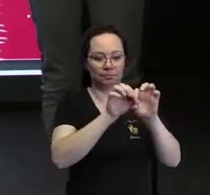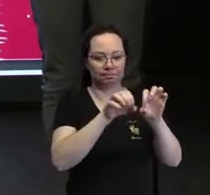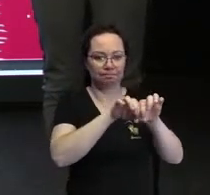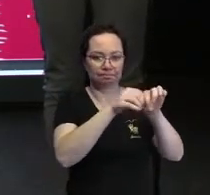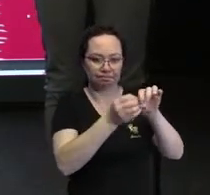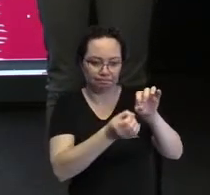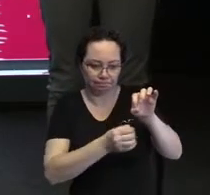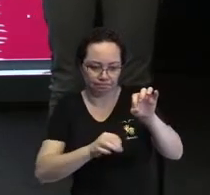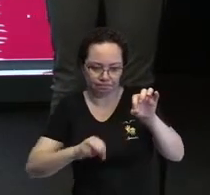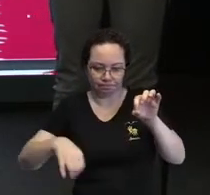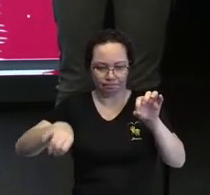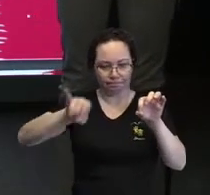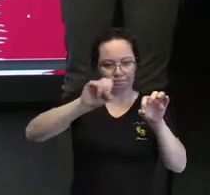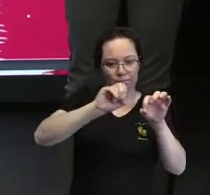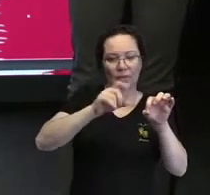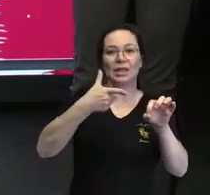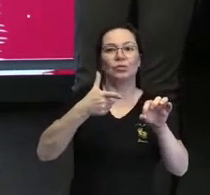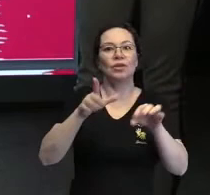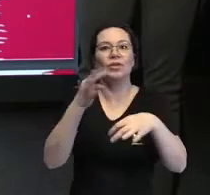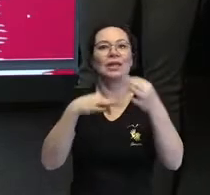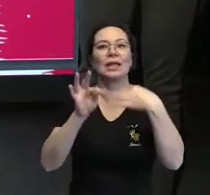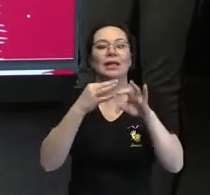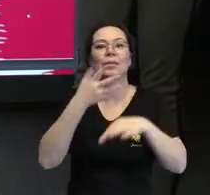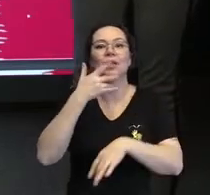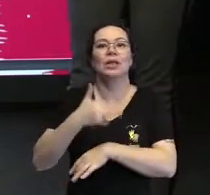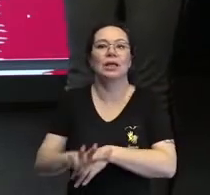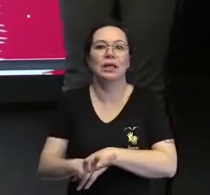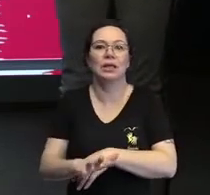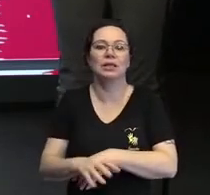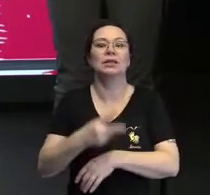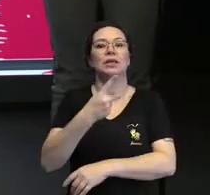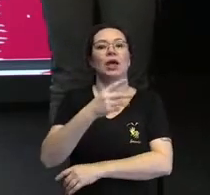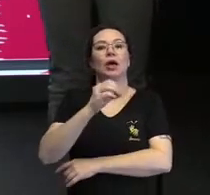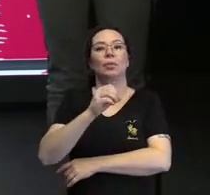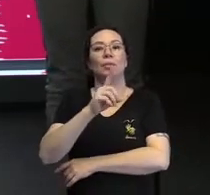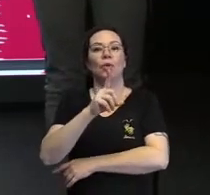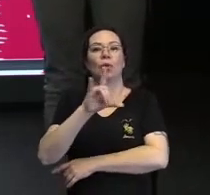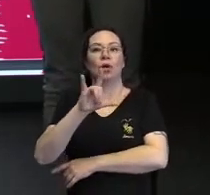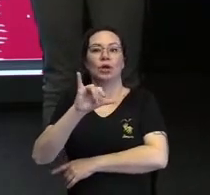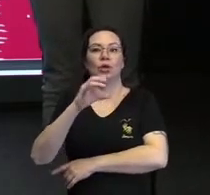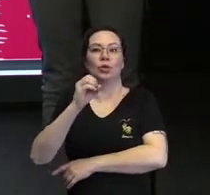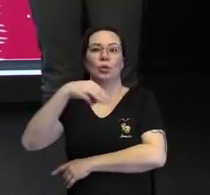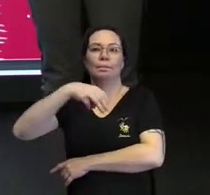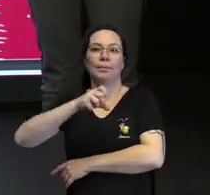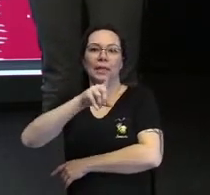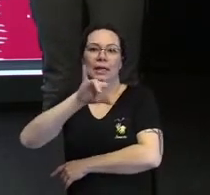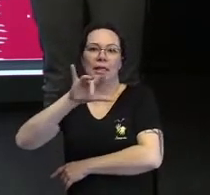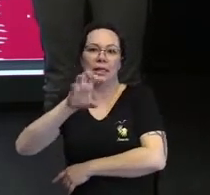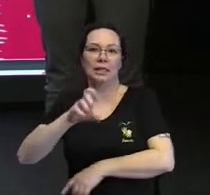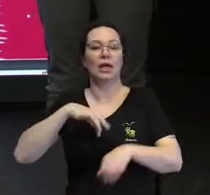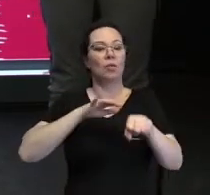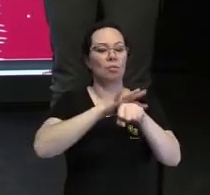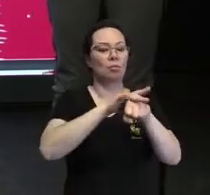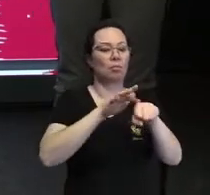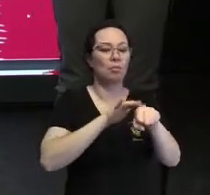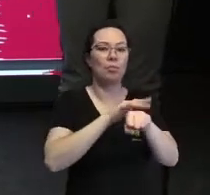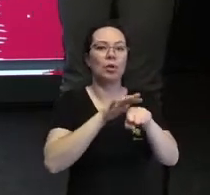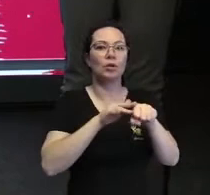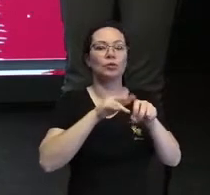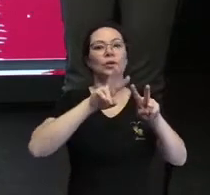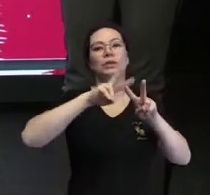Que não foi tratada na infância. E a poliomielite, ela nada mais é que uma doença causada pelo